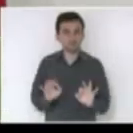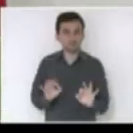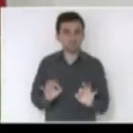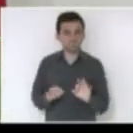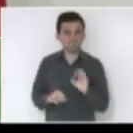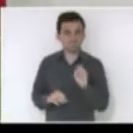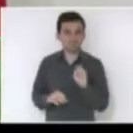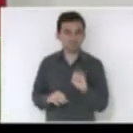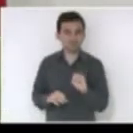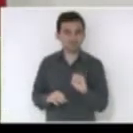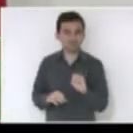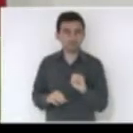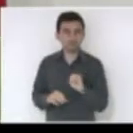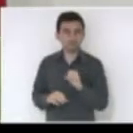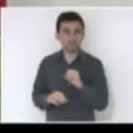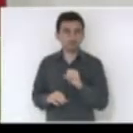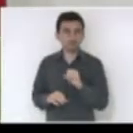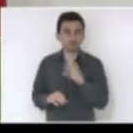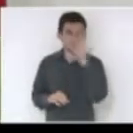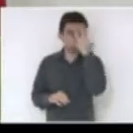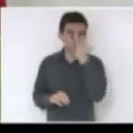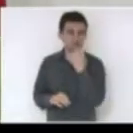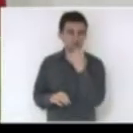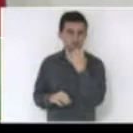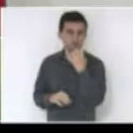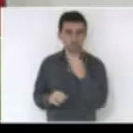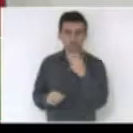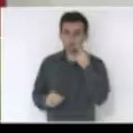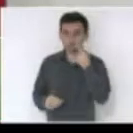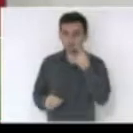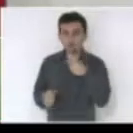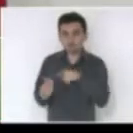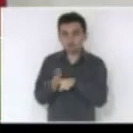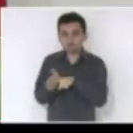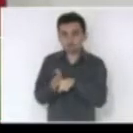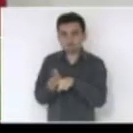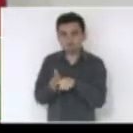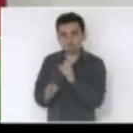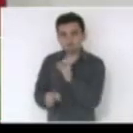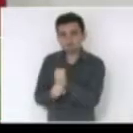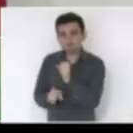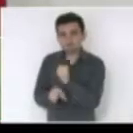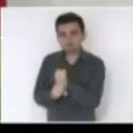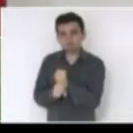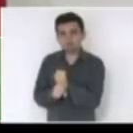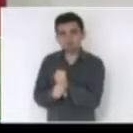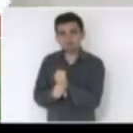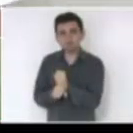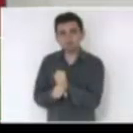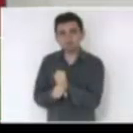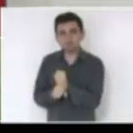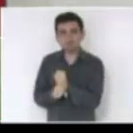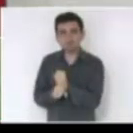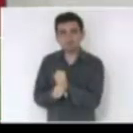se levasse ao sério essas contas, isso aqui seria